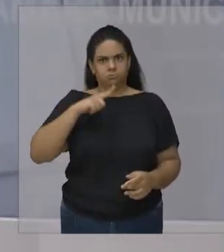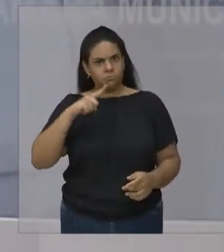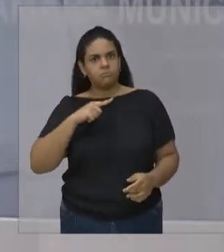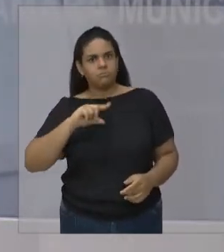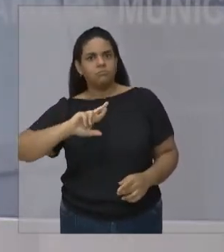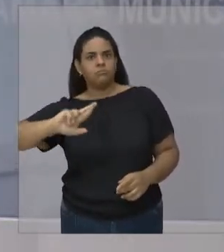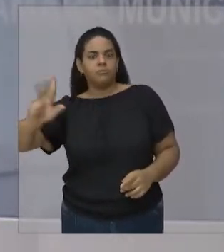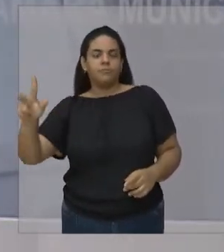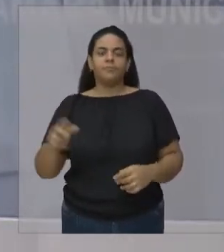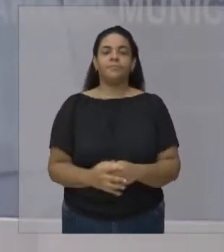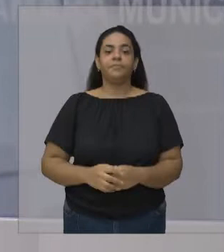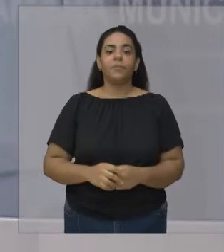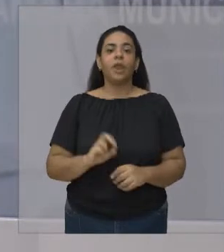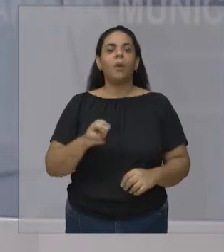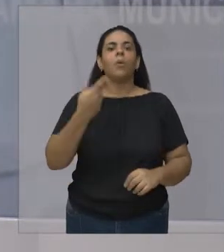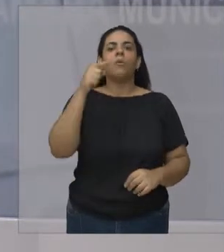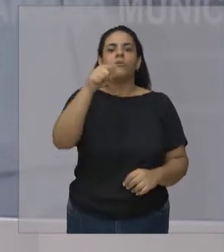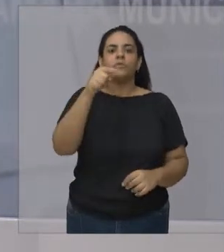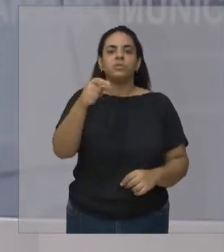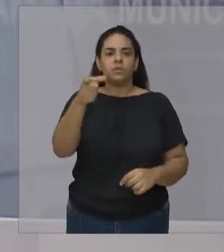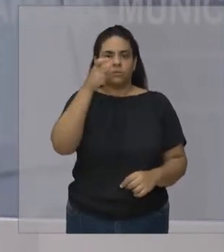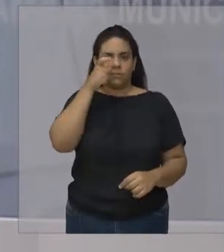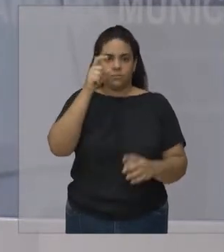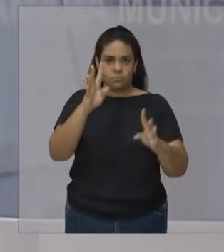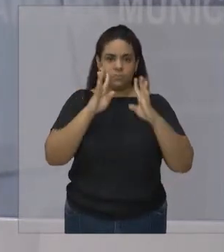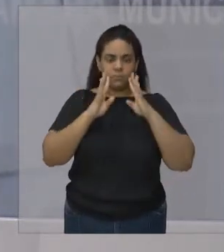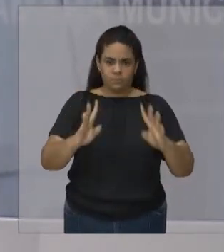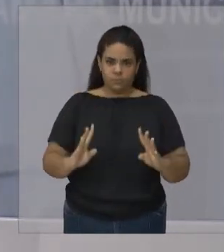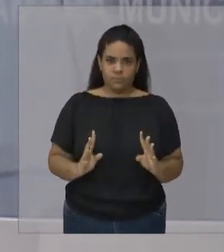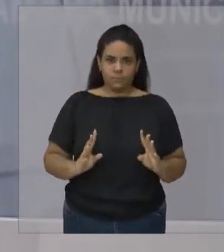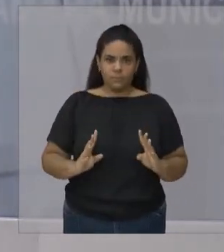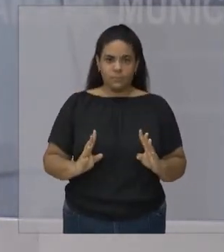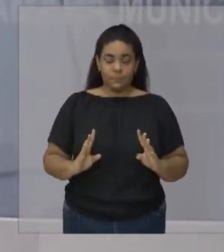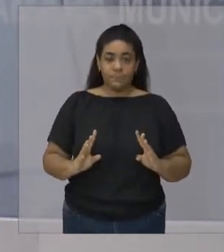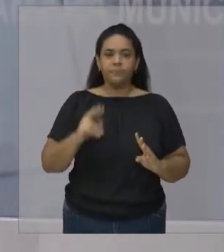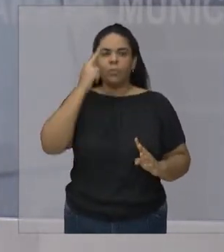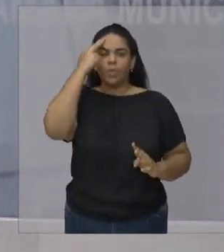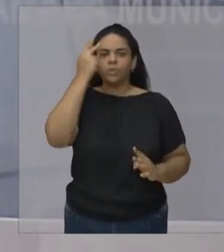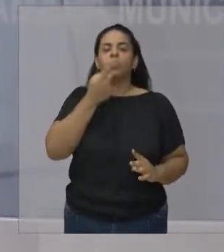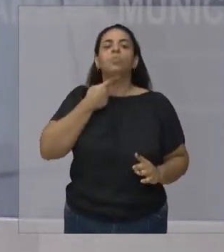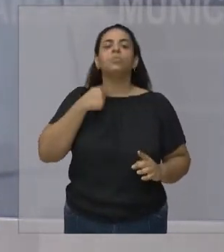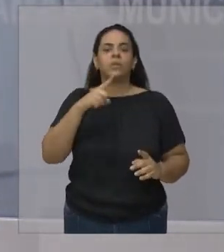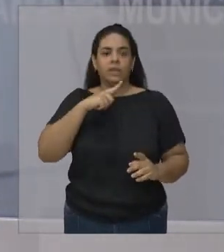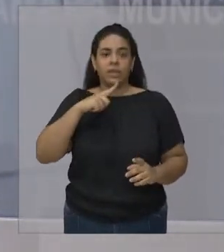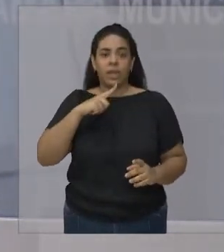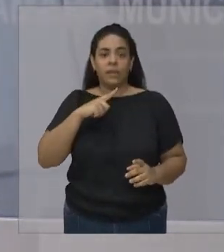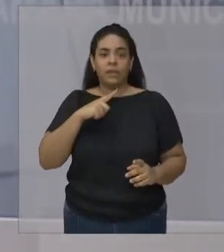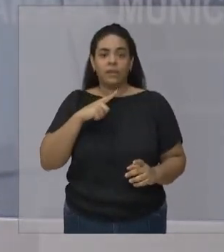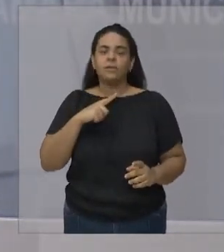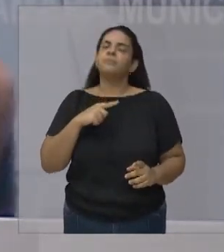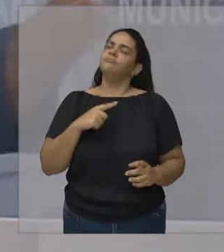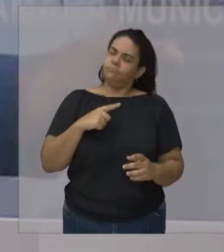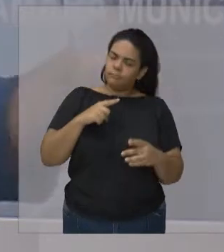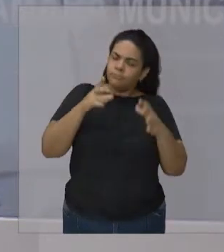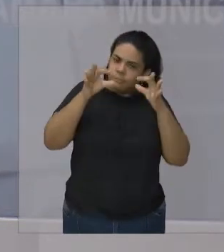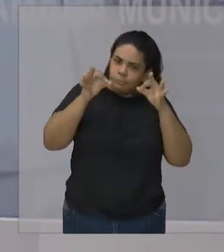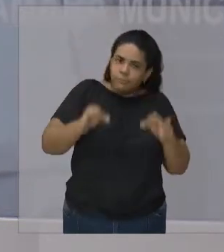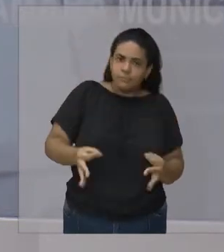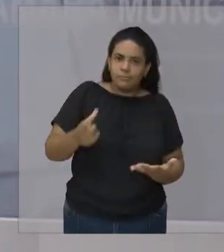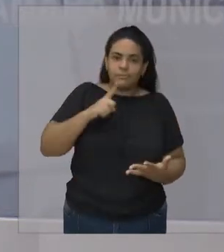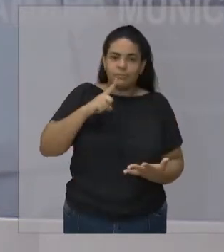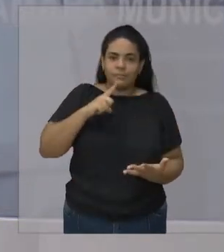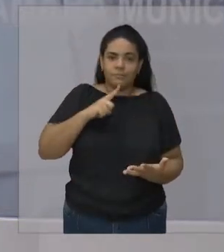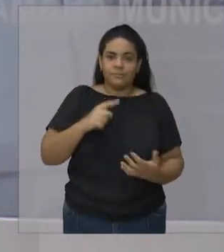Com toda certeza você tem um sonho E o sonho nos move O sonho faz com que a gente prossiga